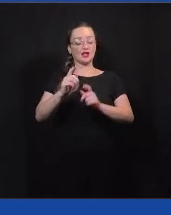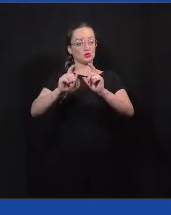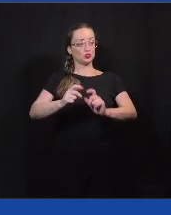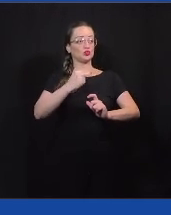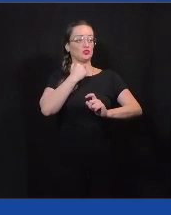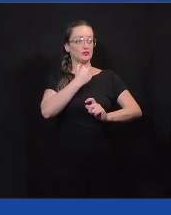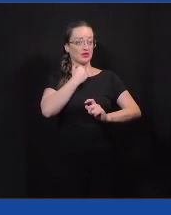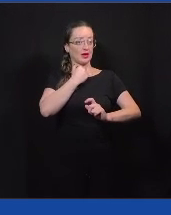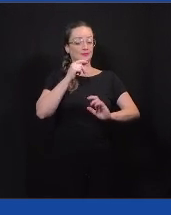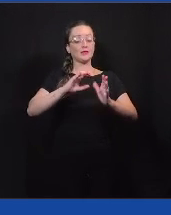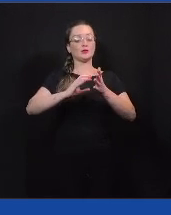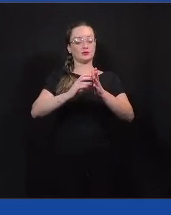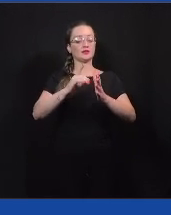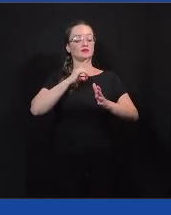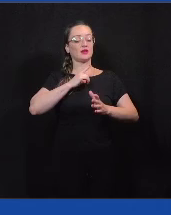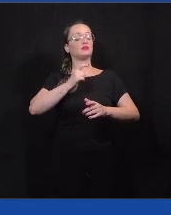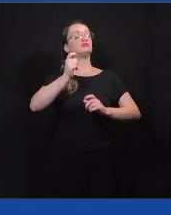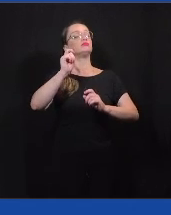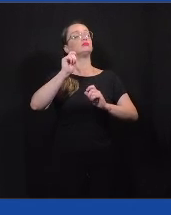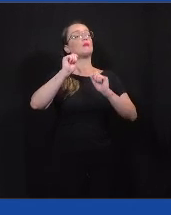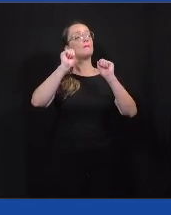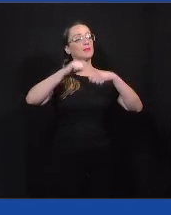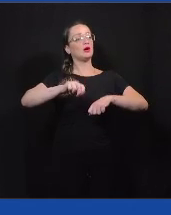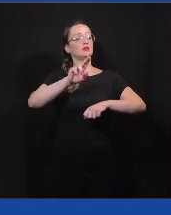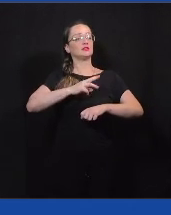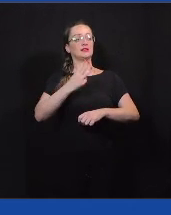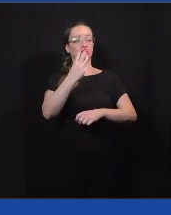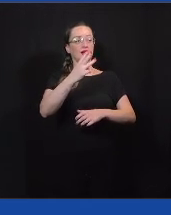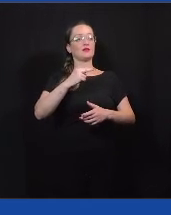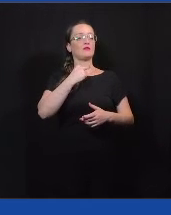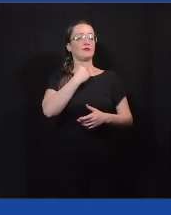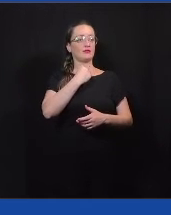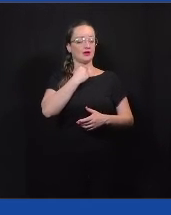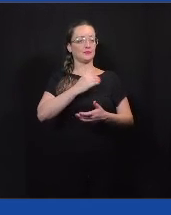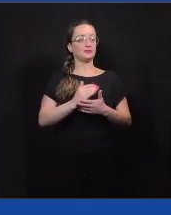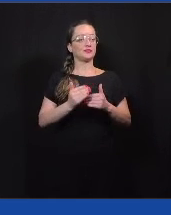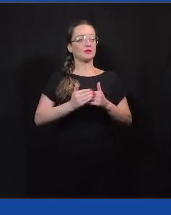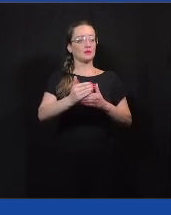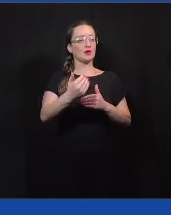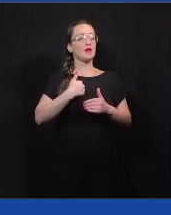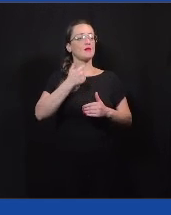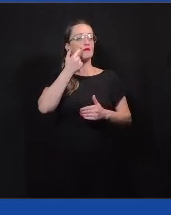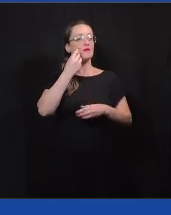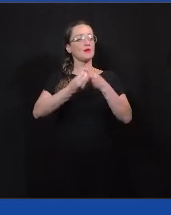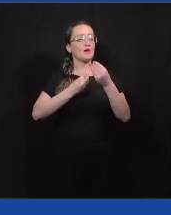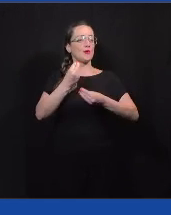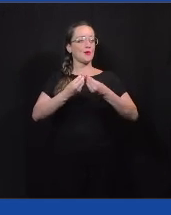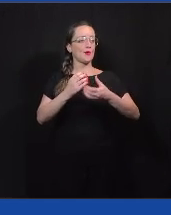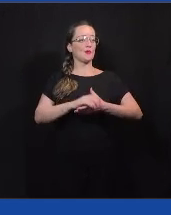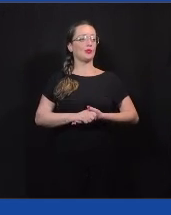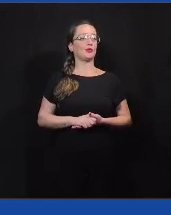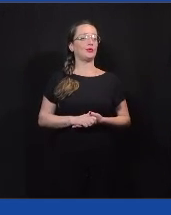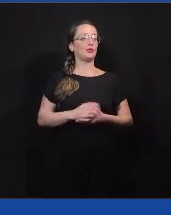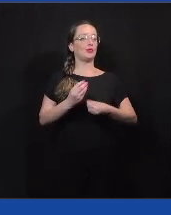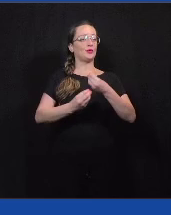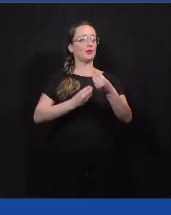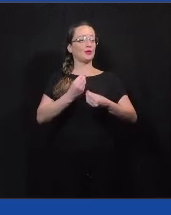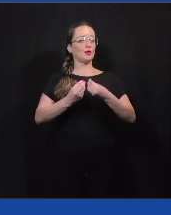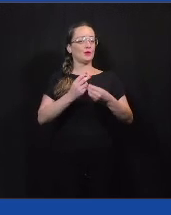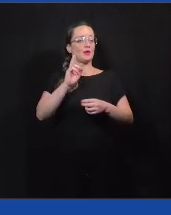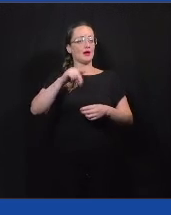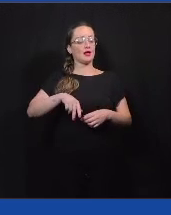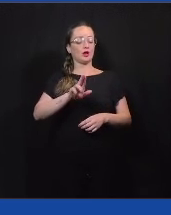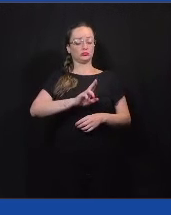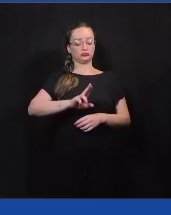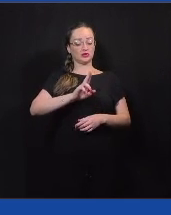vai ter direito a essas três cadeiras. E aí depois a gente vai ver como que vai ser ocupado dentro do